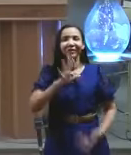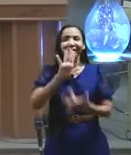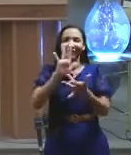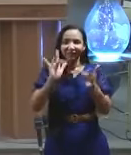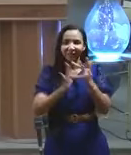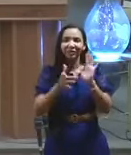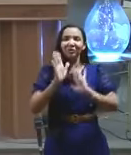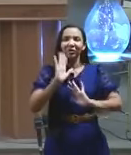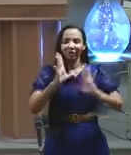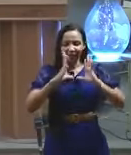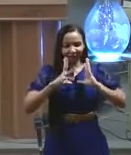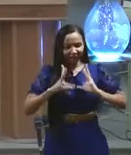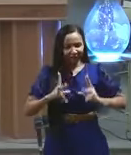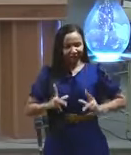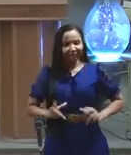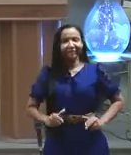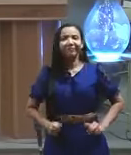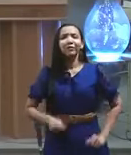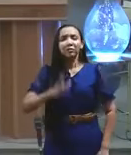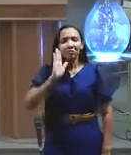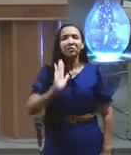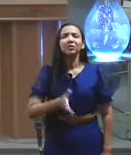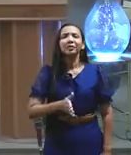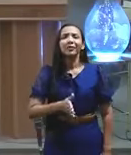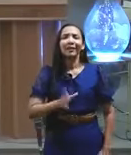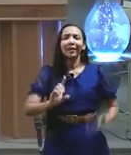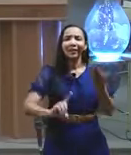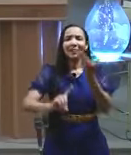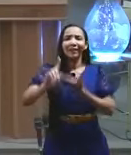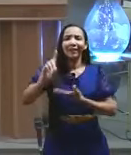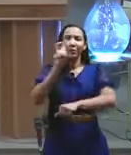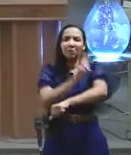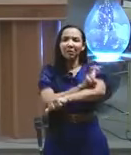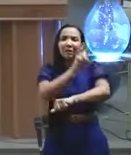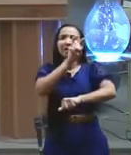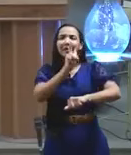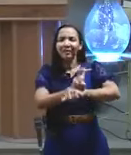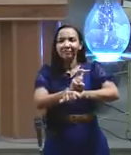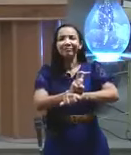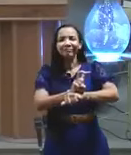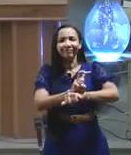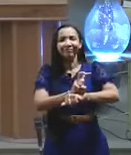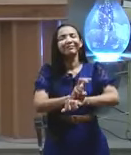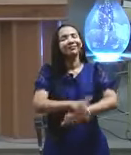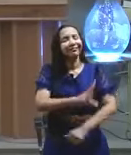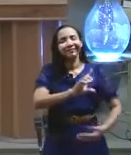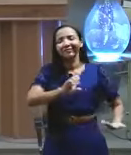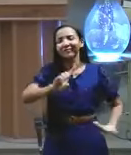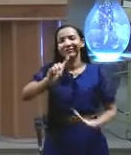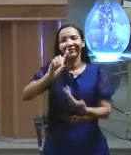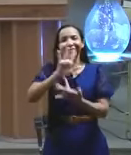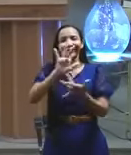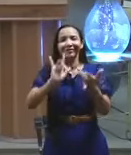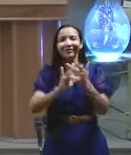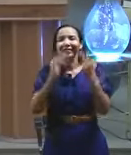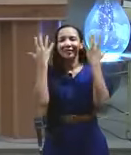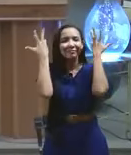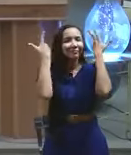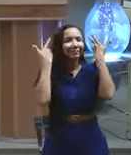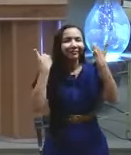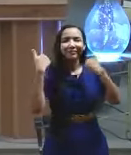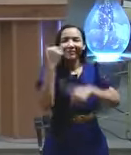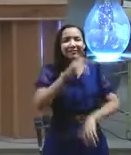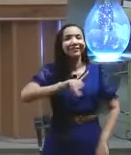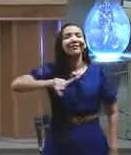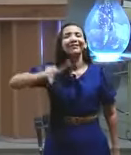já tem sangue do leão da tribo só quem crê só quem crê hoje eu estou na autoridade de Deus para dizer isso para vocês só quem crê não